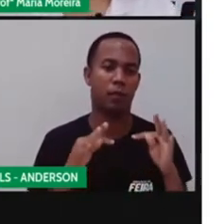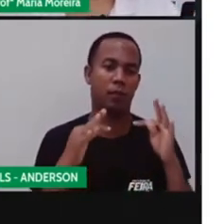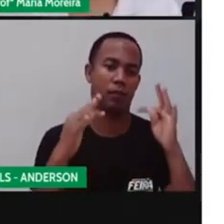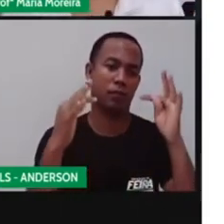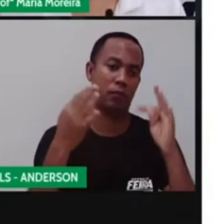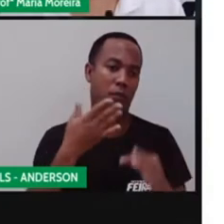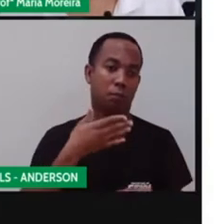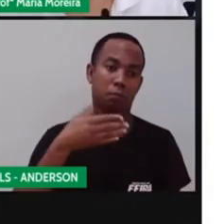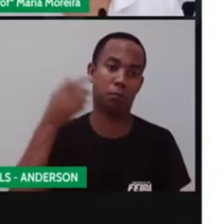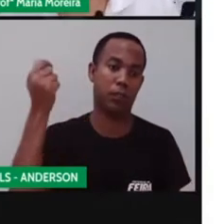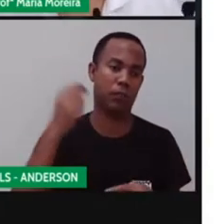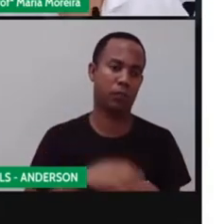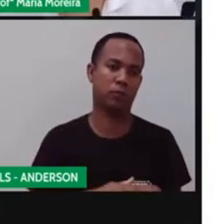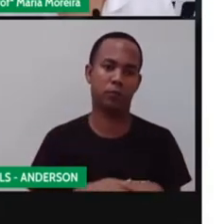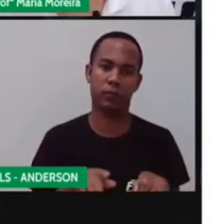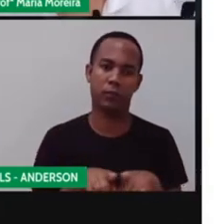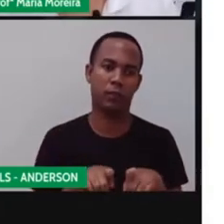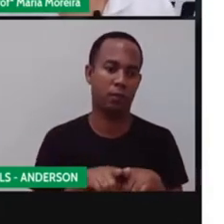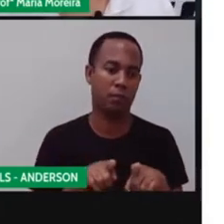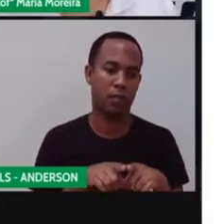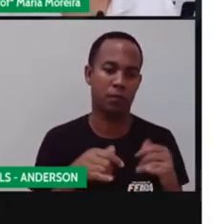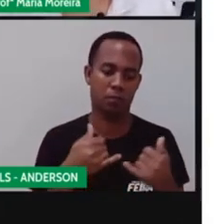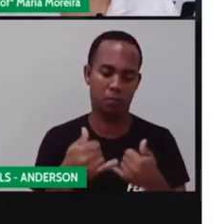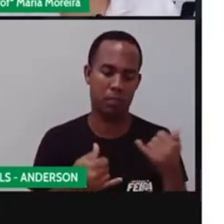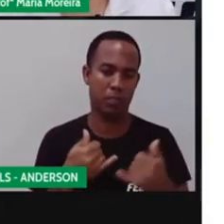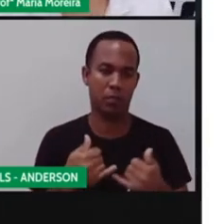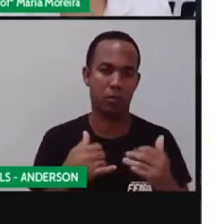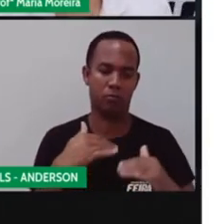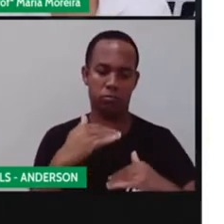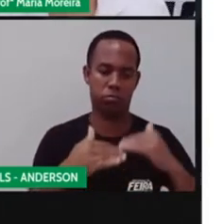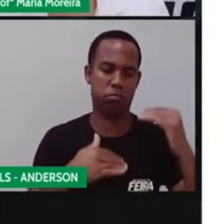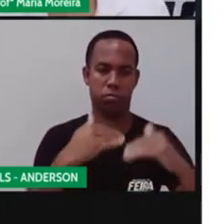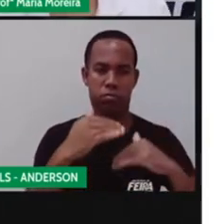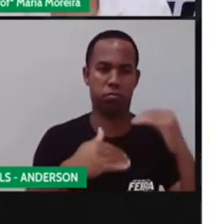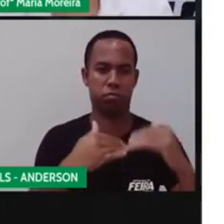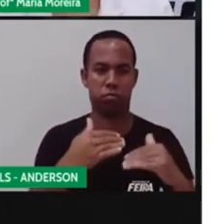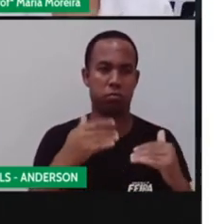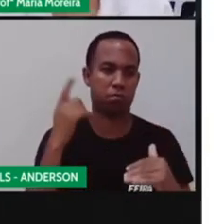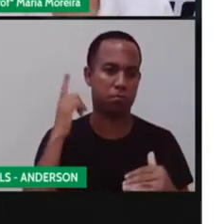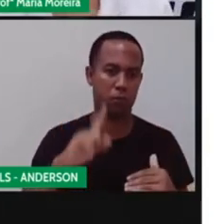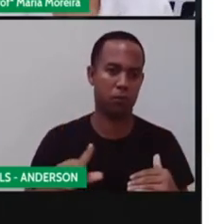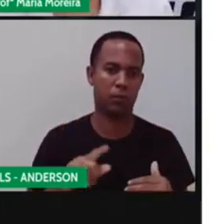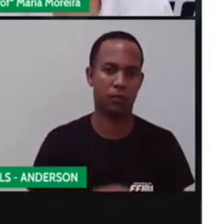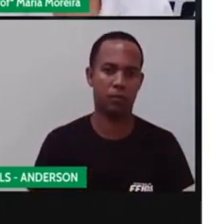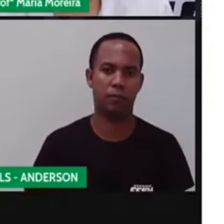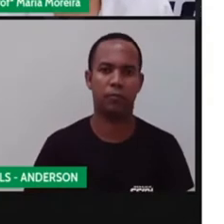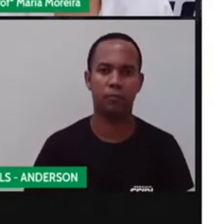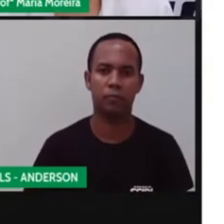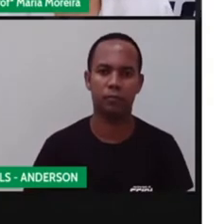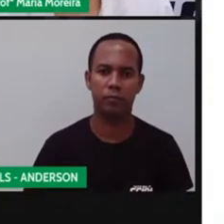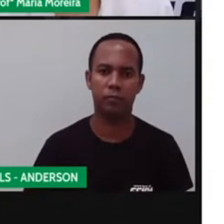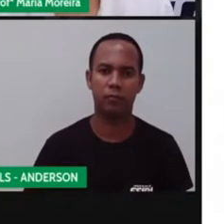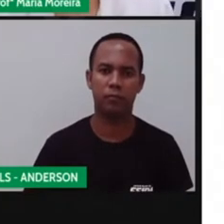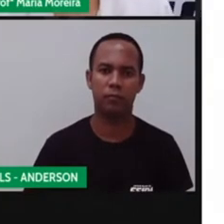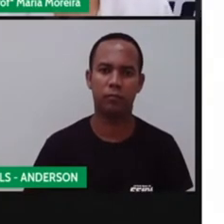e, obviamente, os brinquedos também passaram por inovações tecnológicas, né? Vamos aqui.